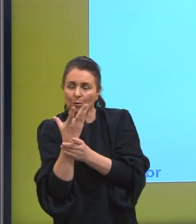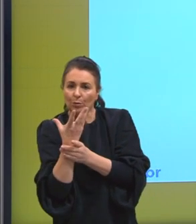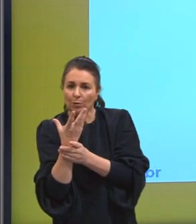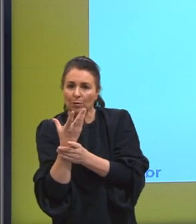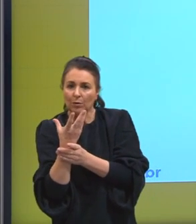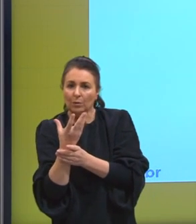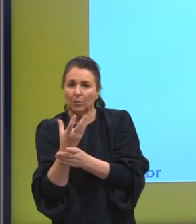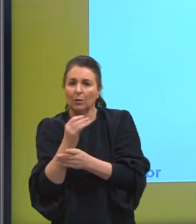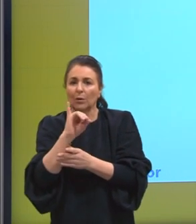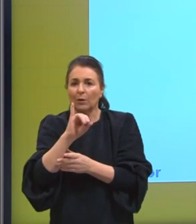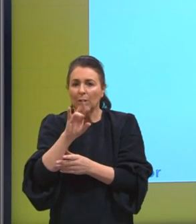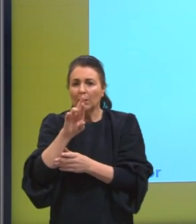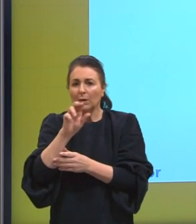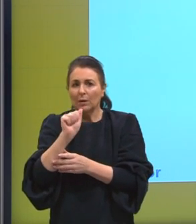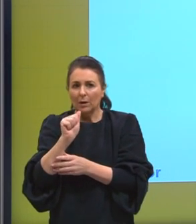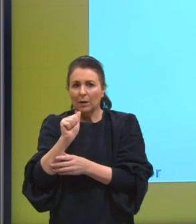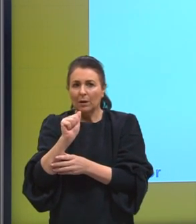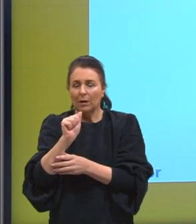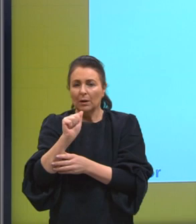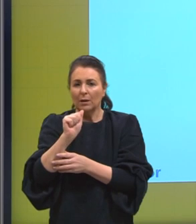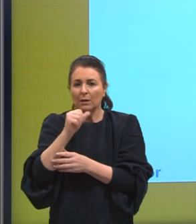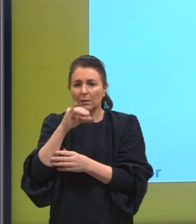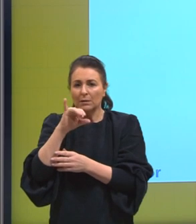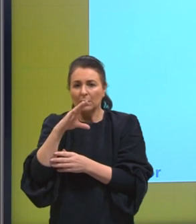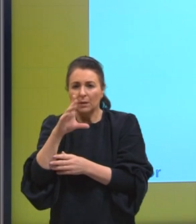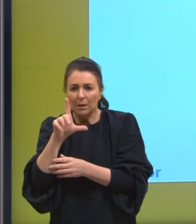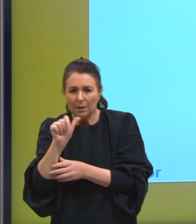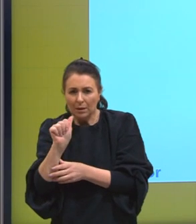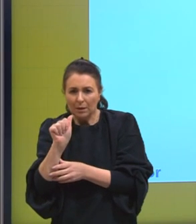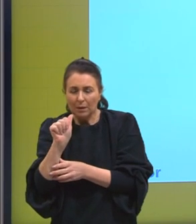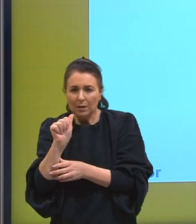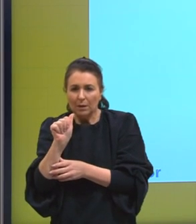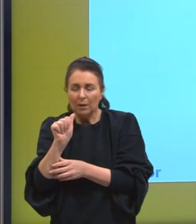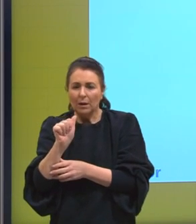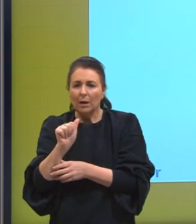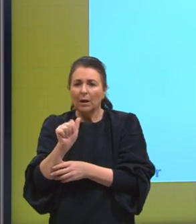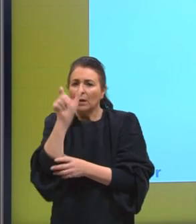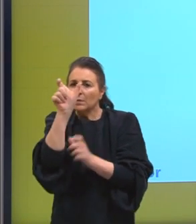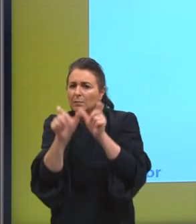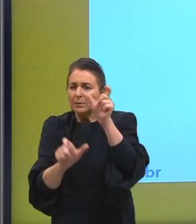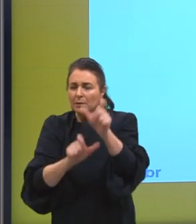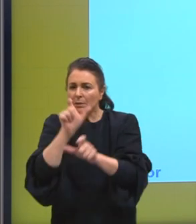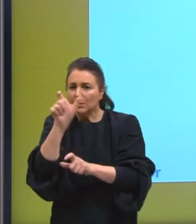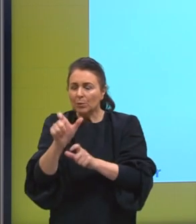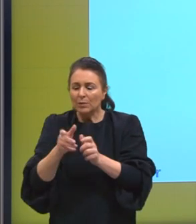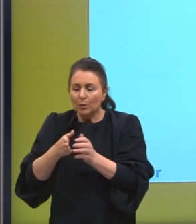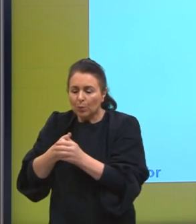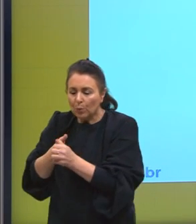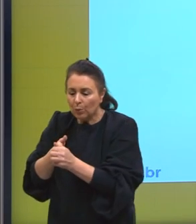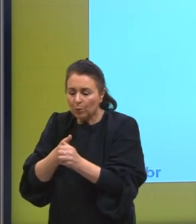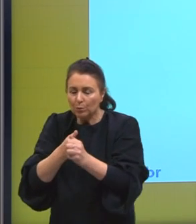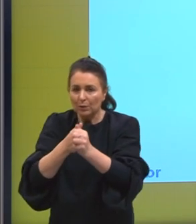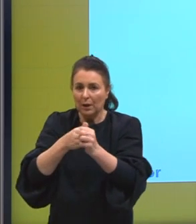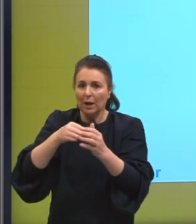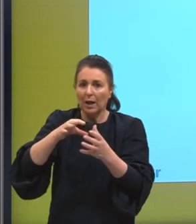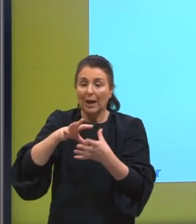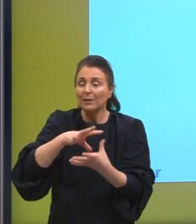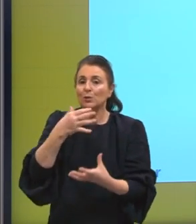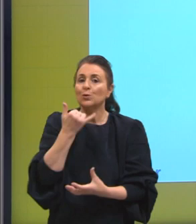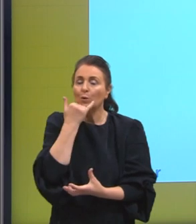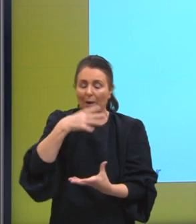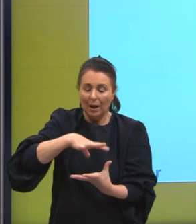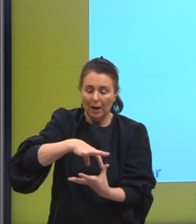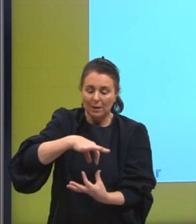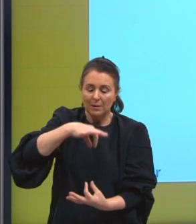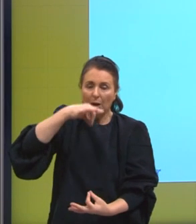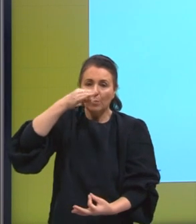o irascível, essa é a palavra assim mesmo, as pessoas que seriam conduzidas, as almas que eram conduzidas pela